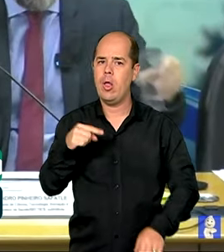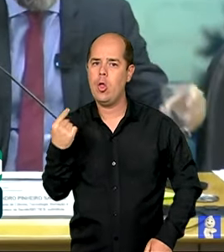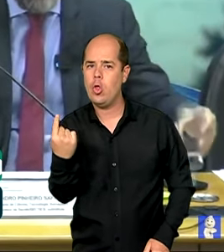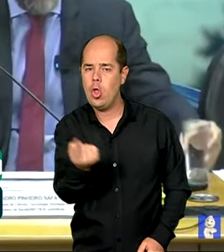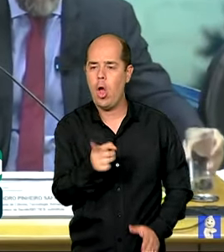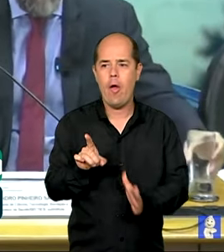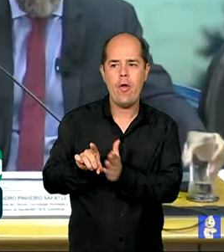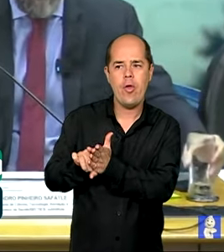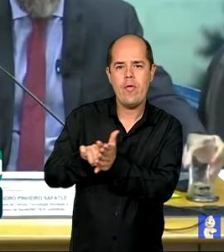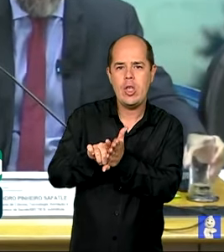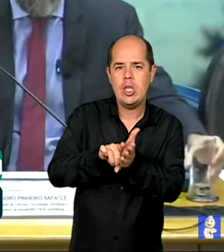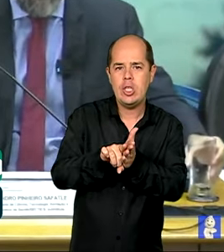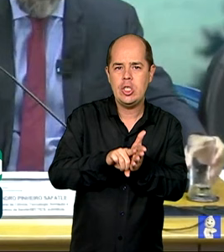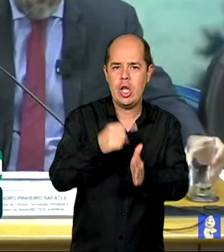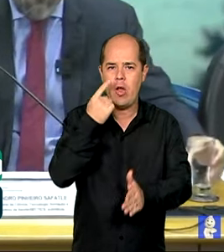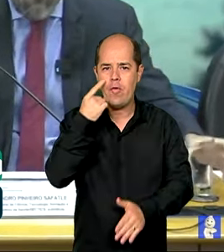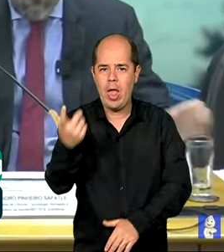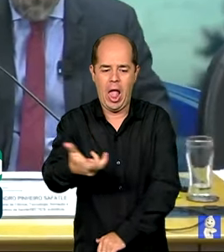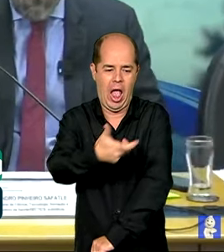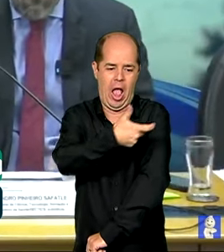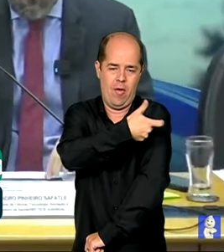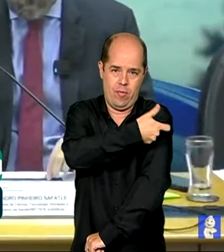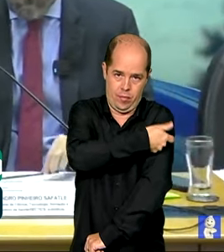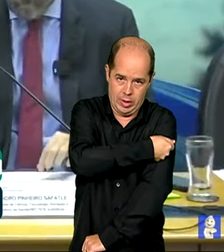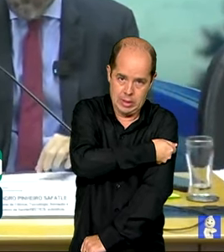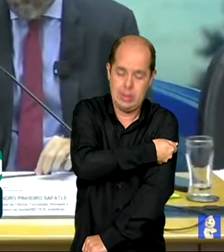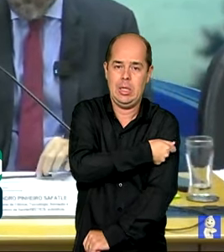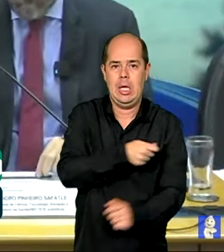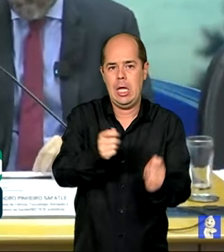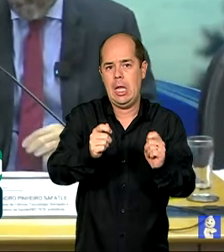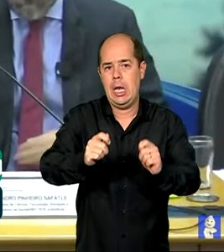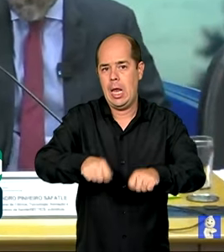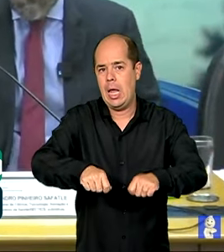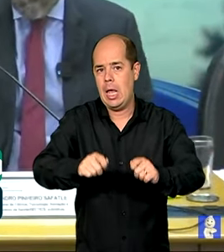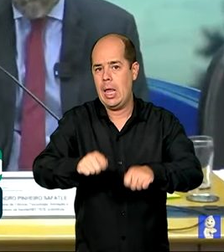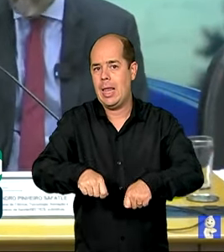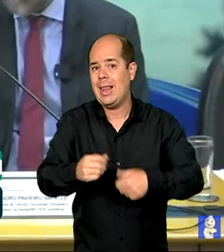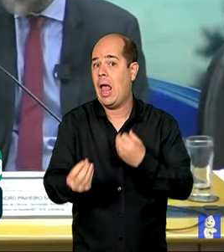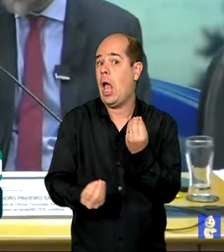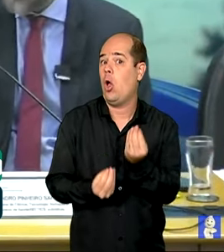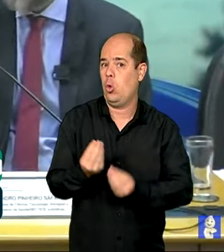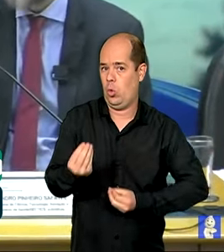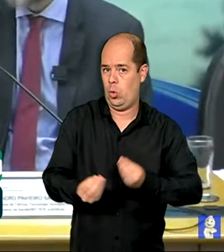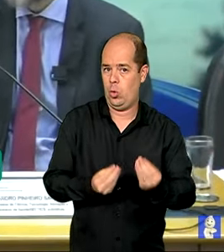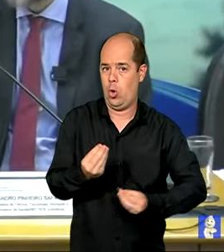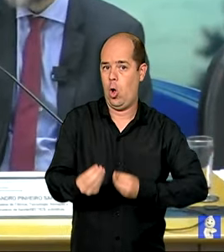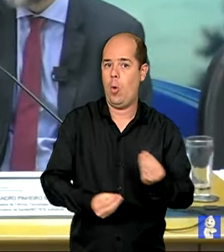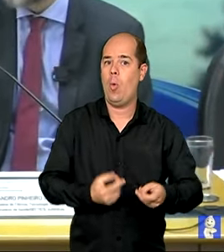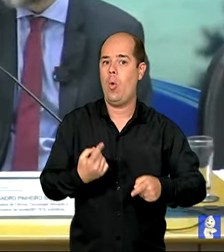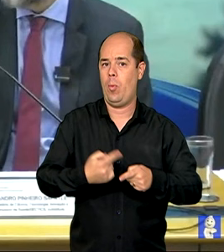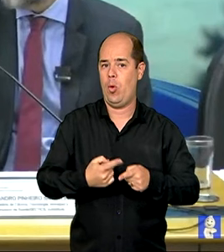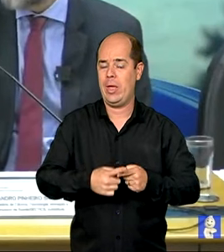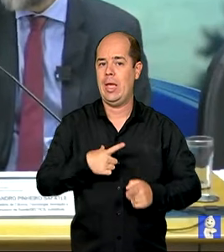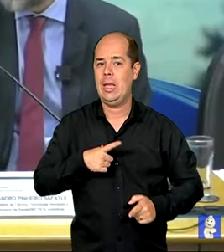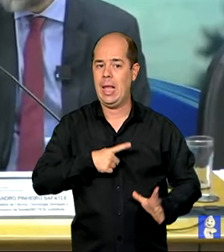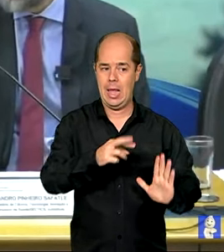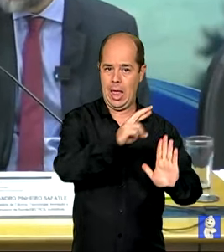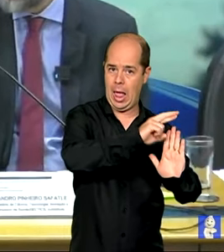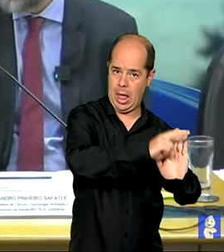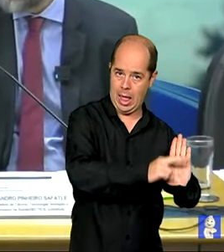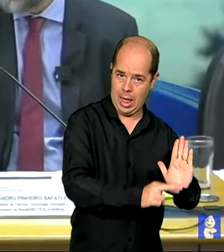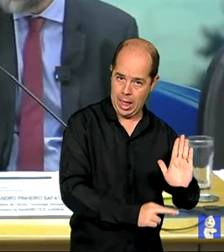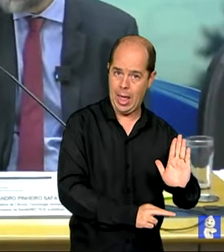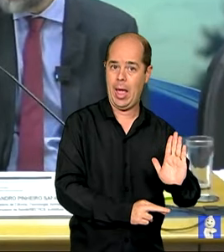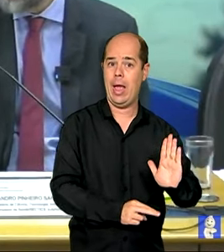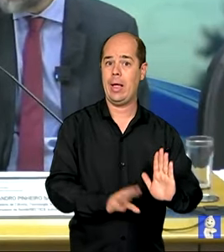que essa vacina poderá ser aplicada, mas temos que seguir o que é a regra da incorporação, que é submeter à consulta